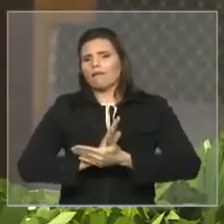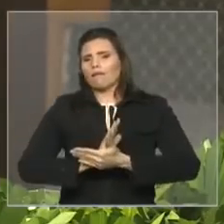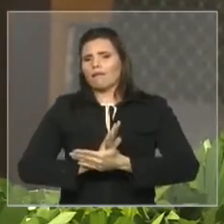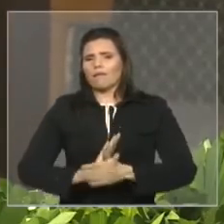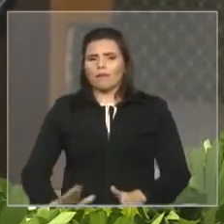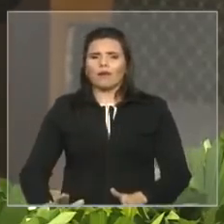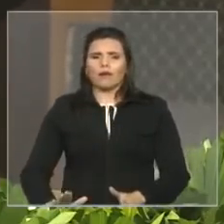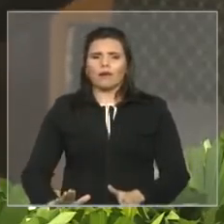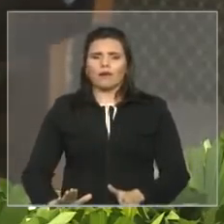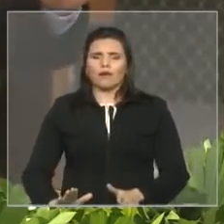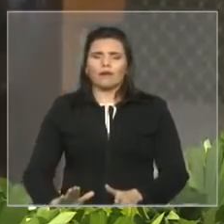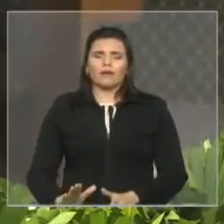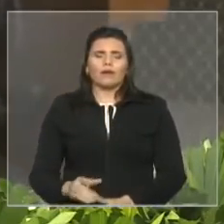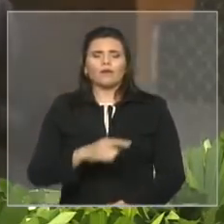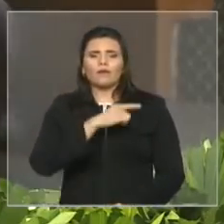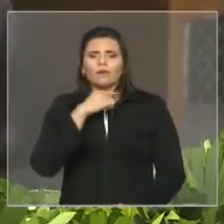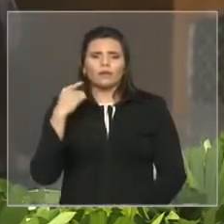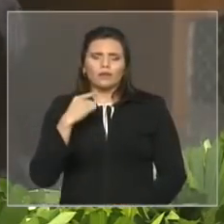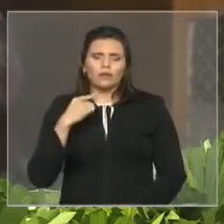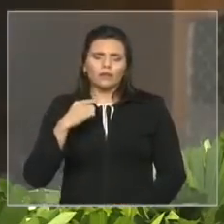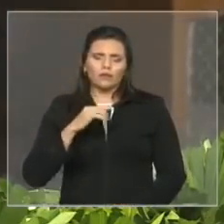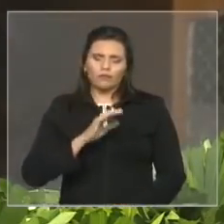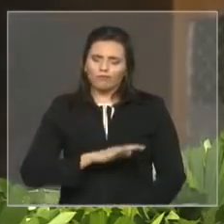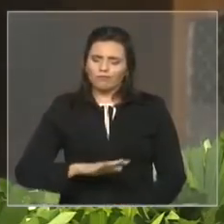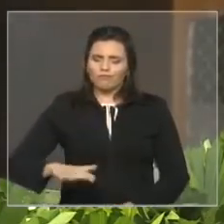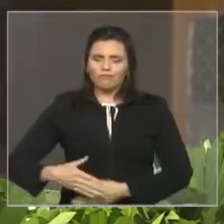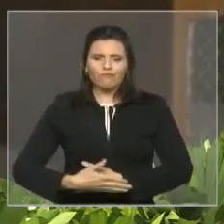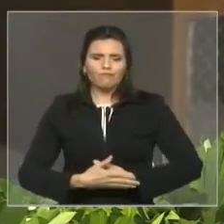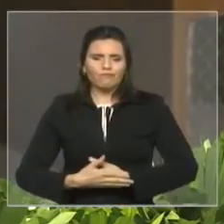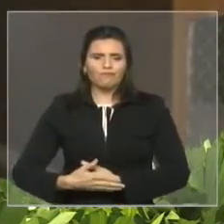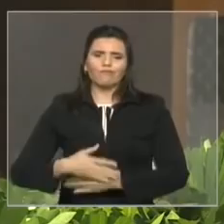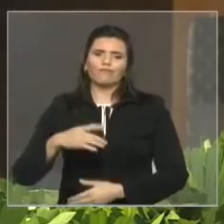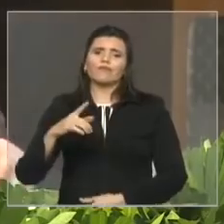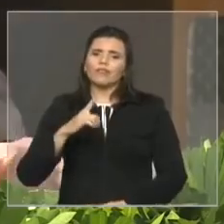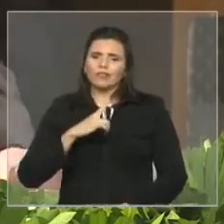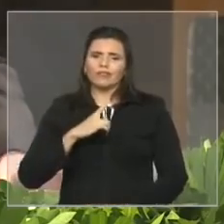elevada mortalidade infantil ainda existente no nosso estado